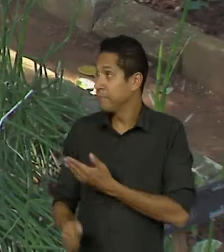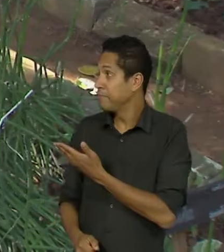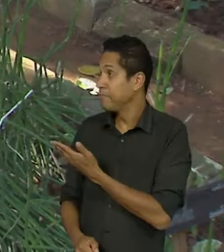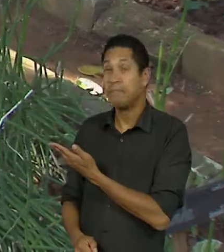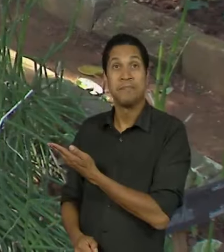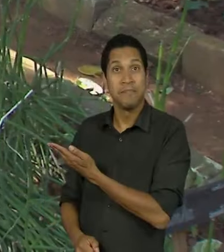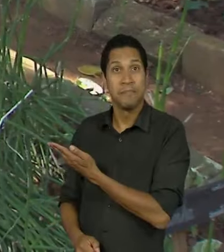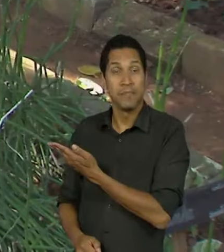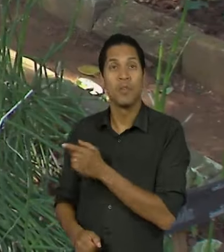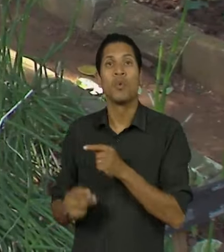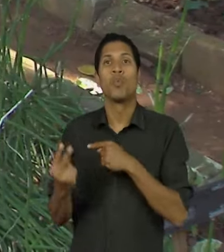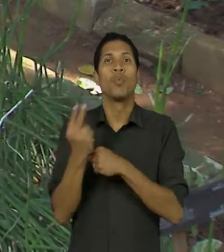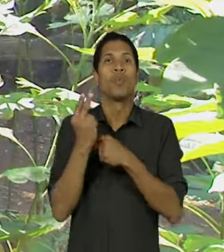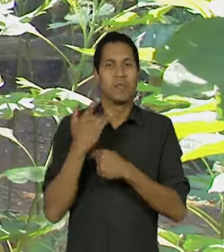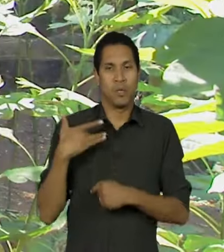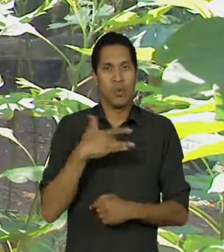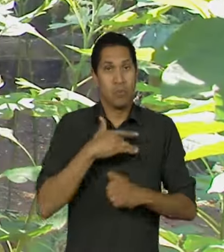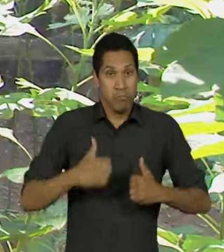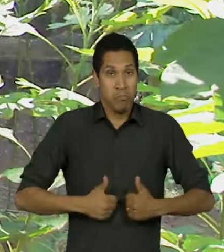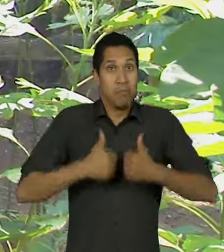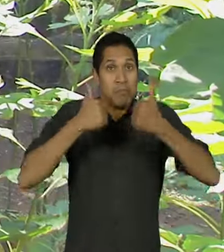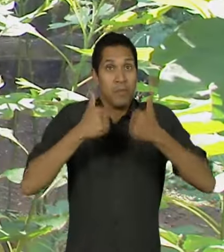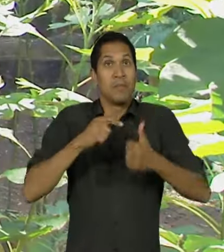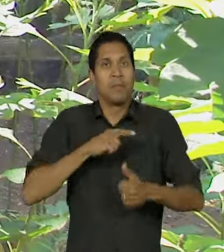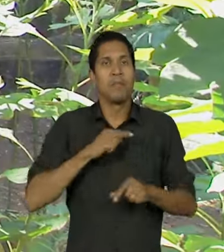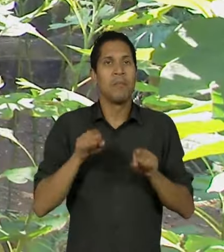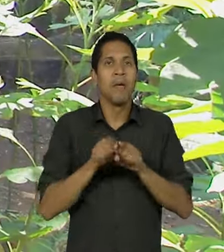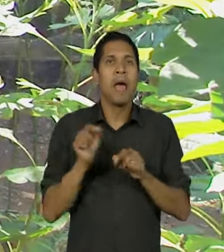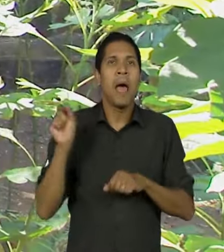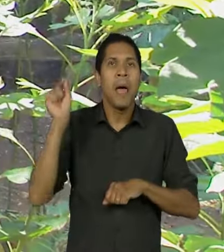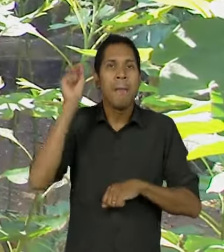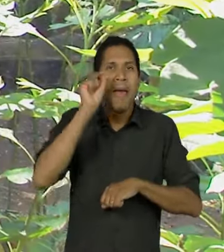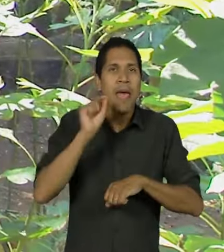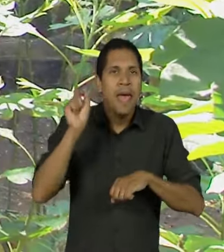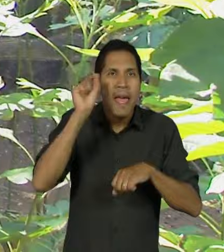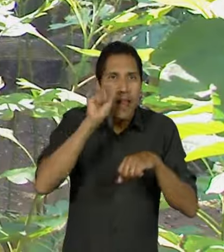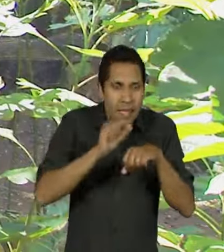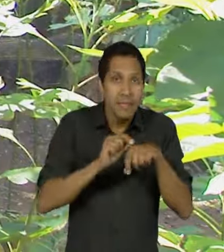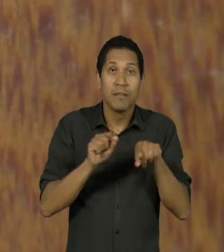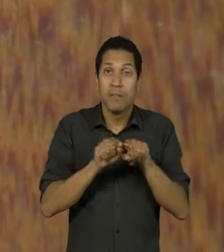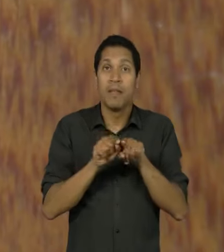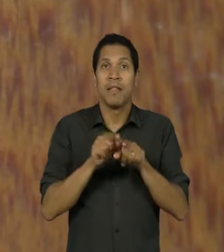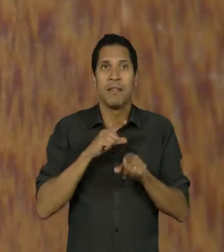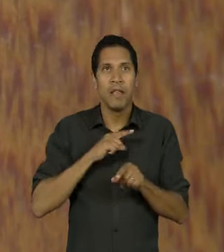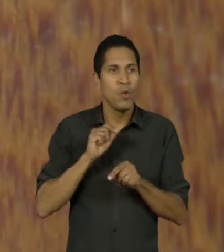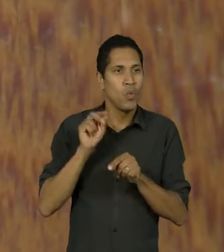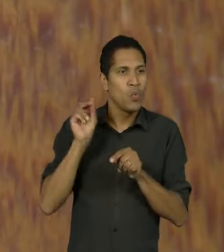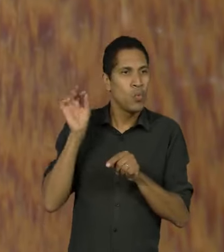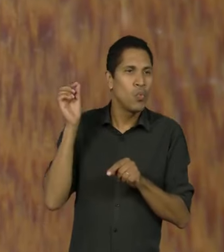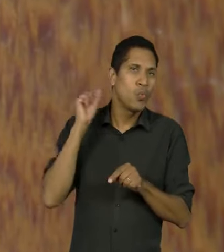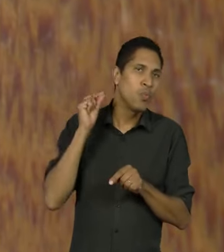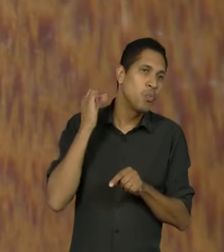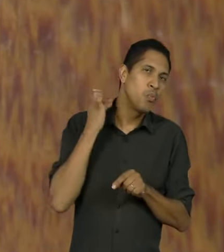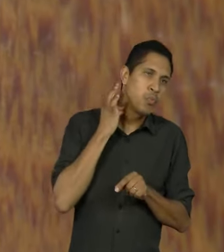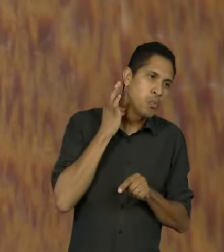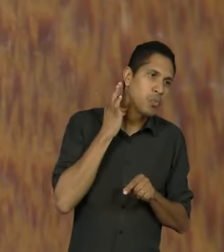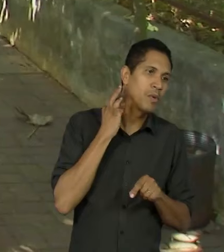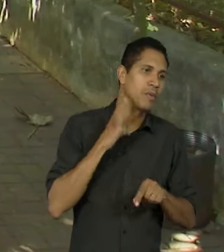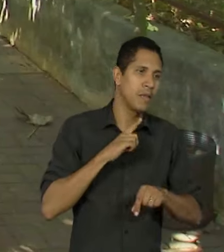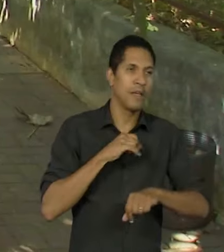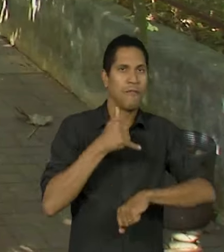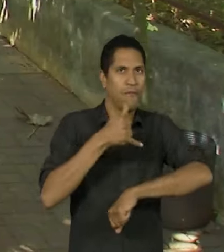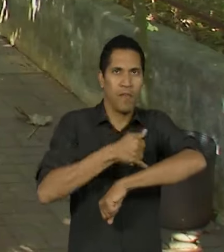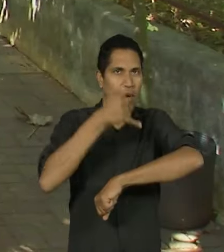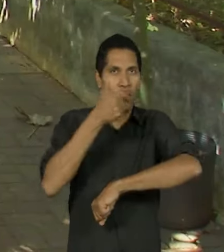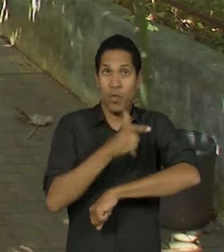cavalinha. Ao lado a apicultura com abelhas nativas sem ferrão como a polinizadora jataí.